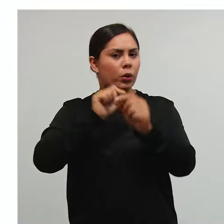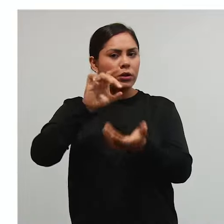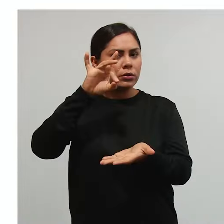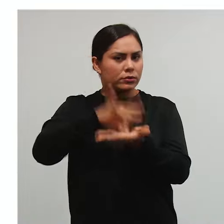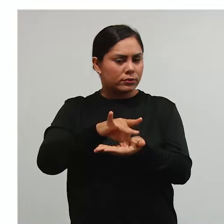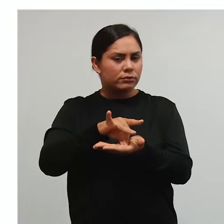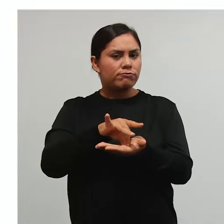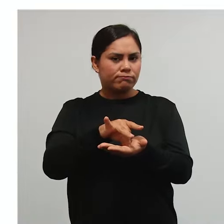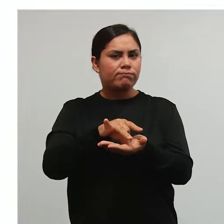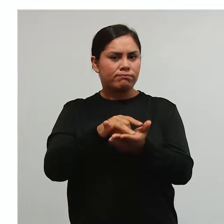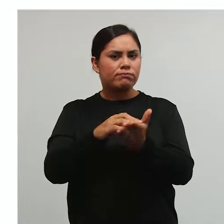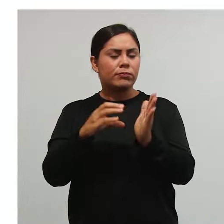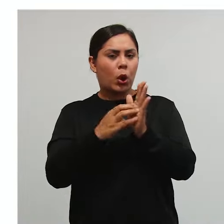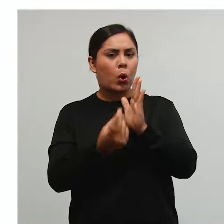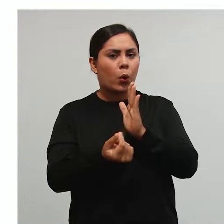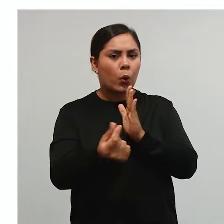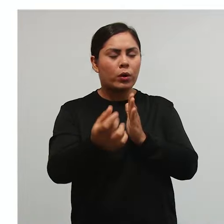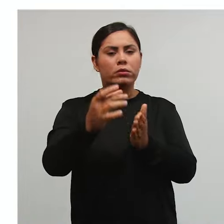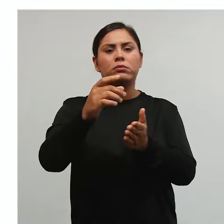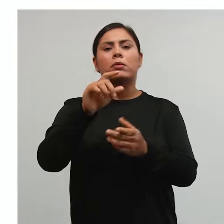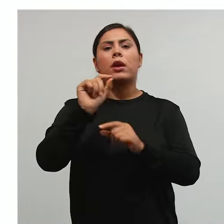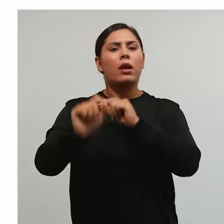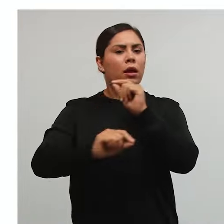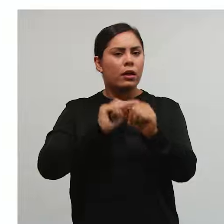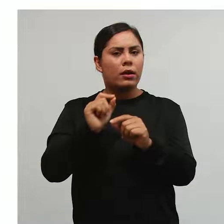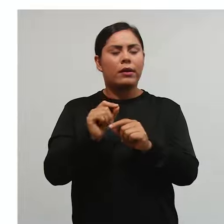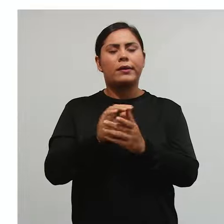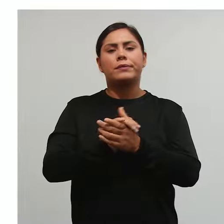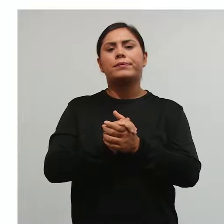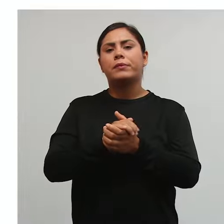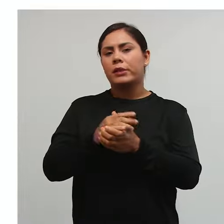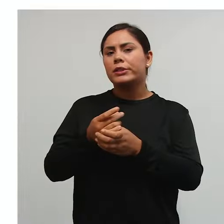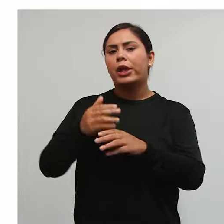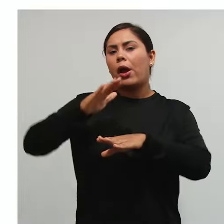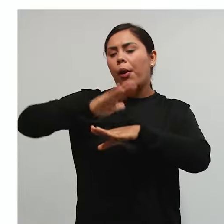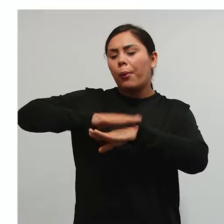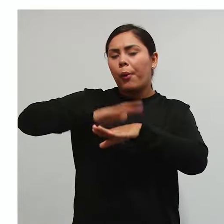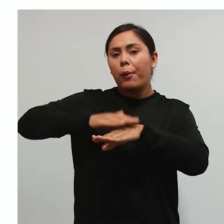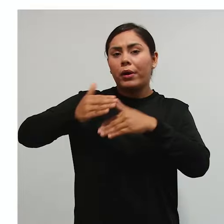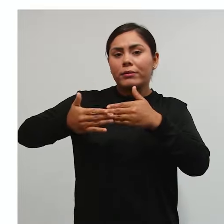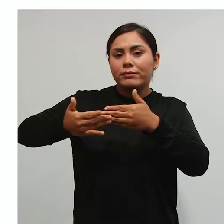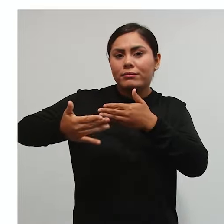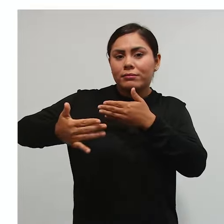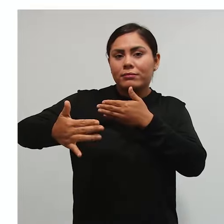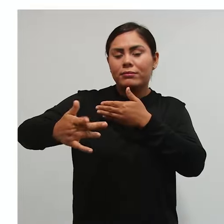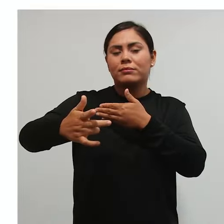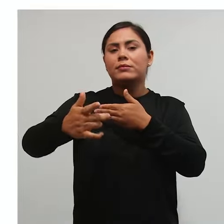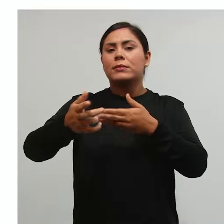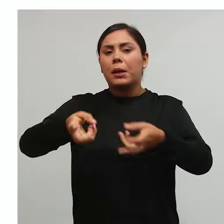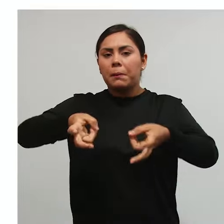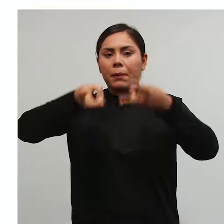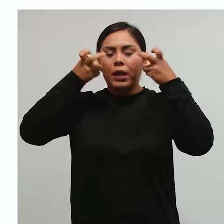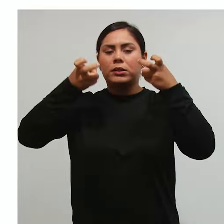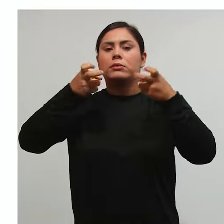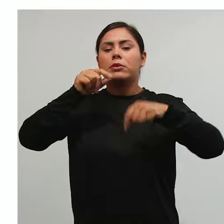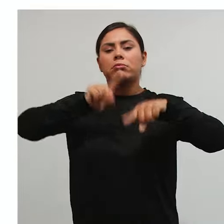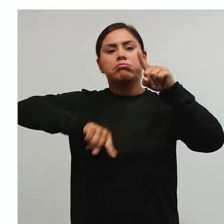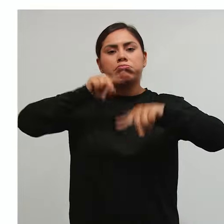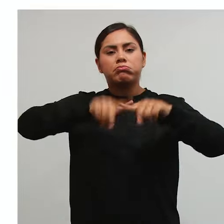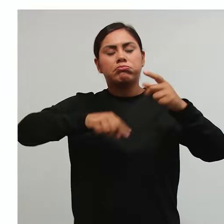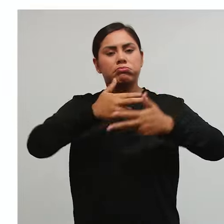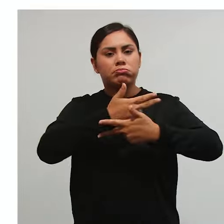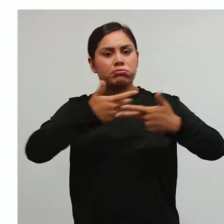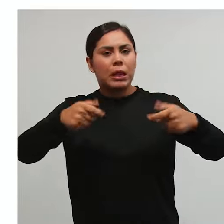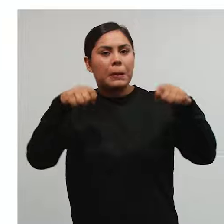fática, ocorre o fato gerador desde o momento em que se verifiquem as circunstâncias materiais